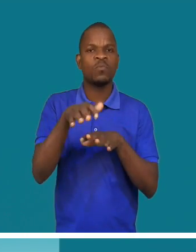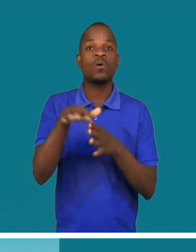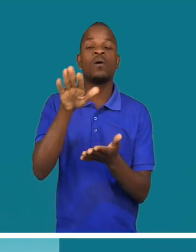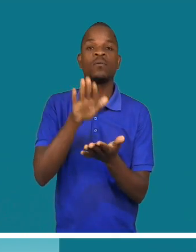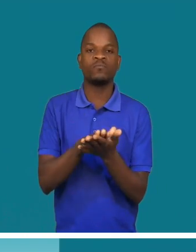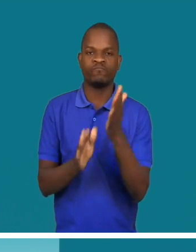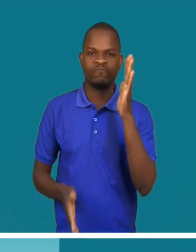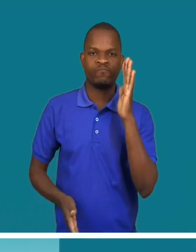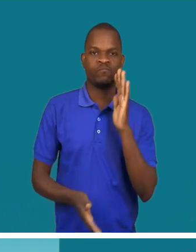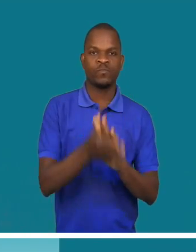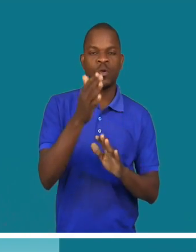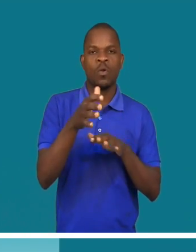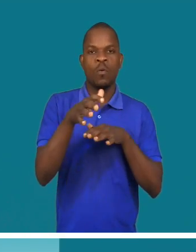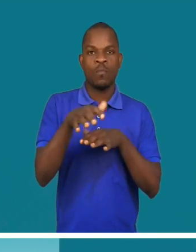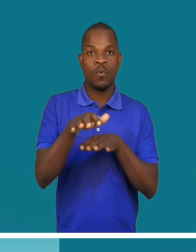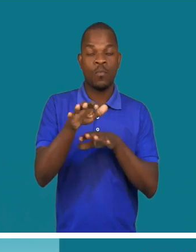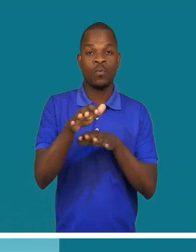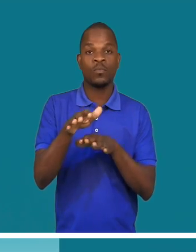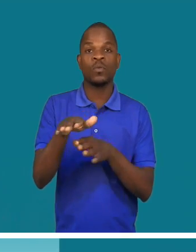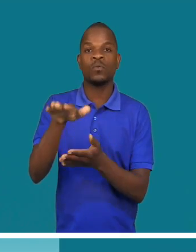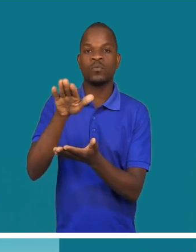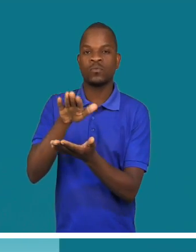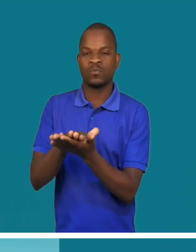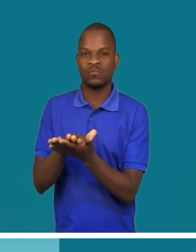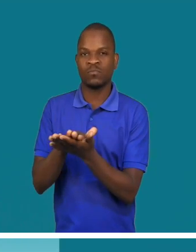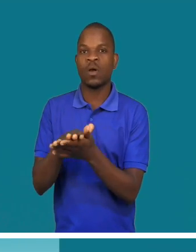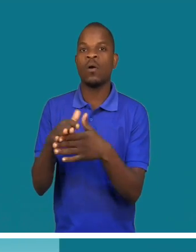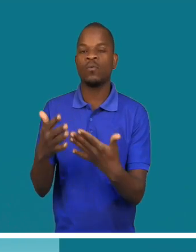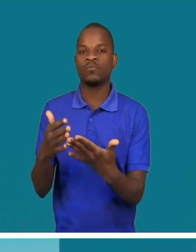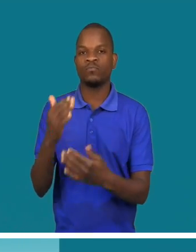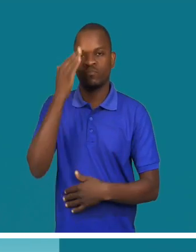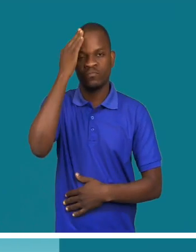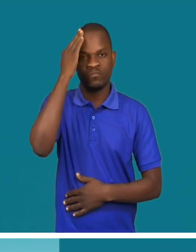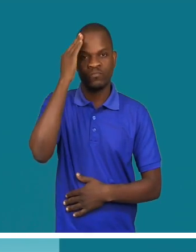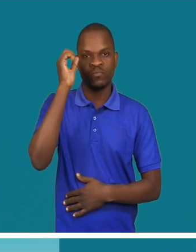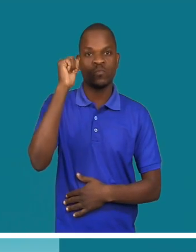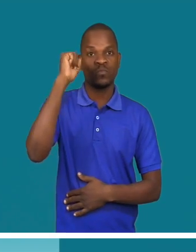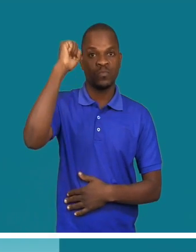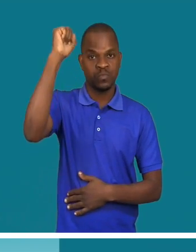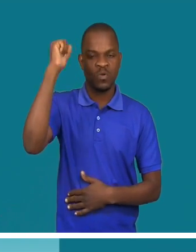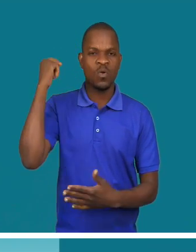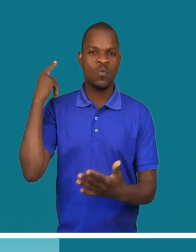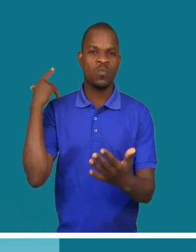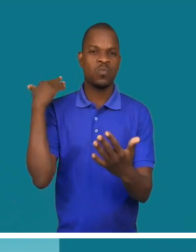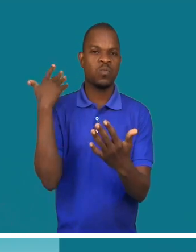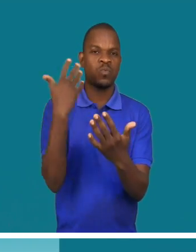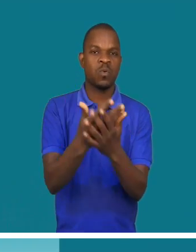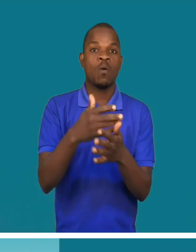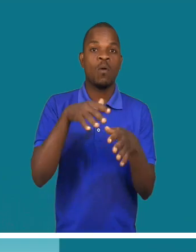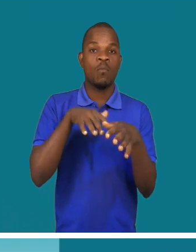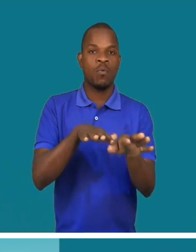as comemorações terão o seu início com uma marcha que começará às 7 horas, na estátua Eduardo Muglian,